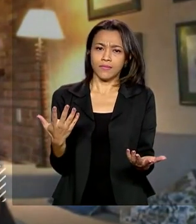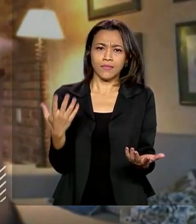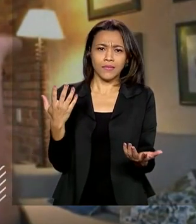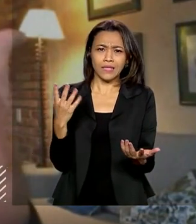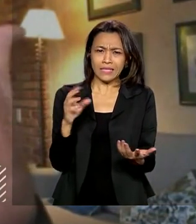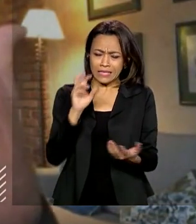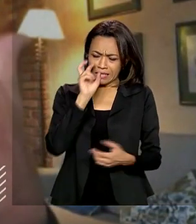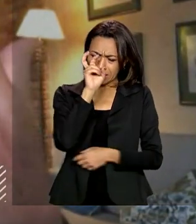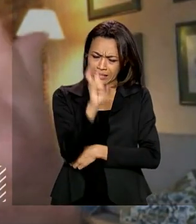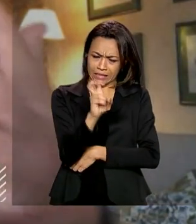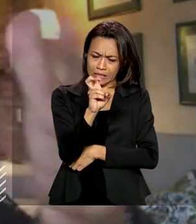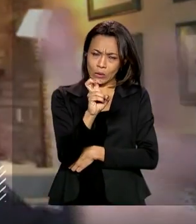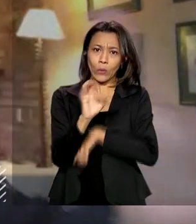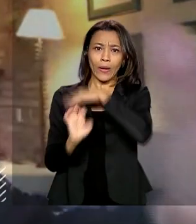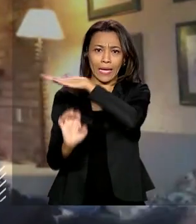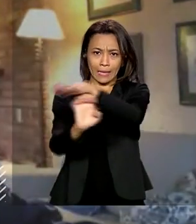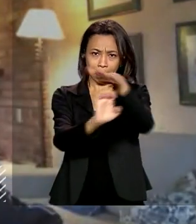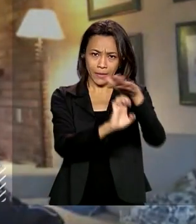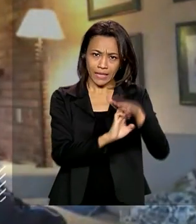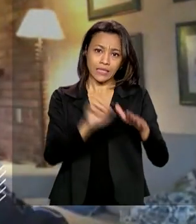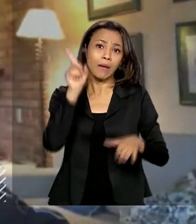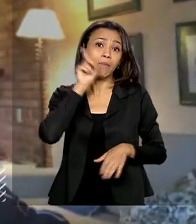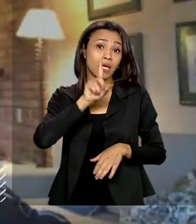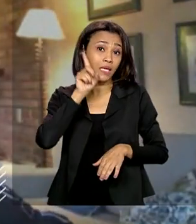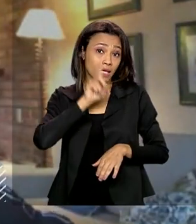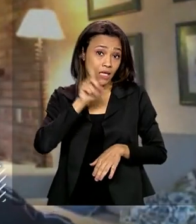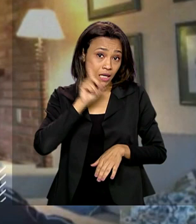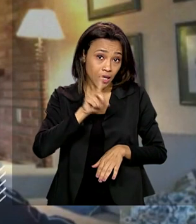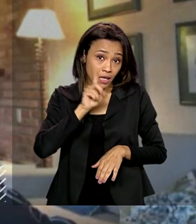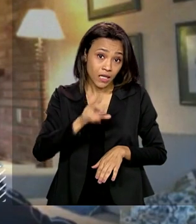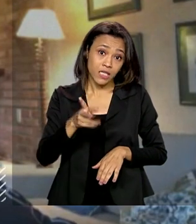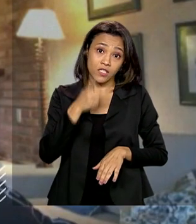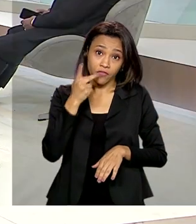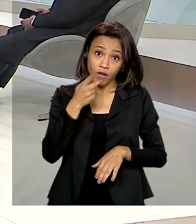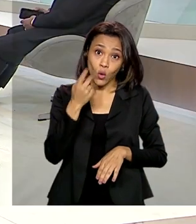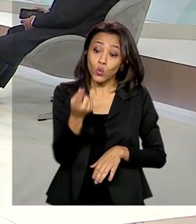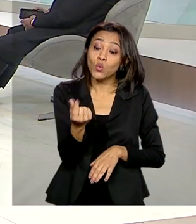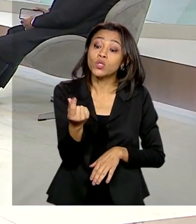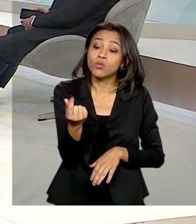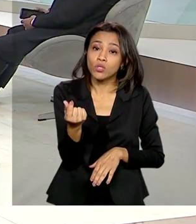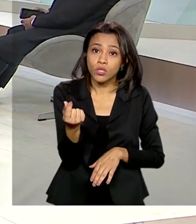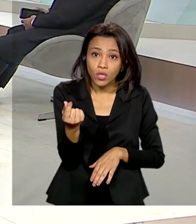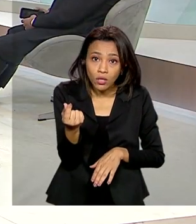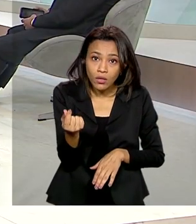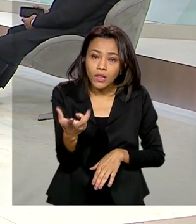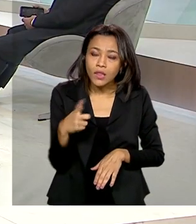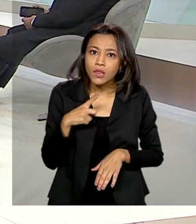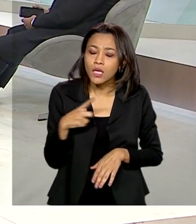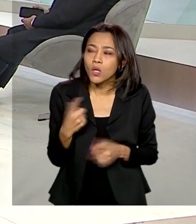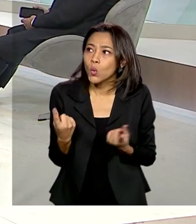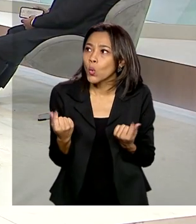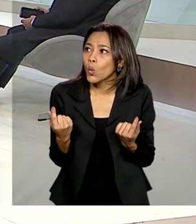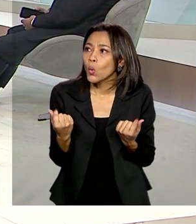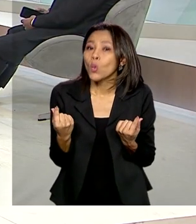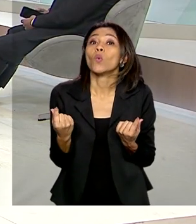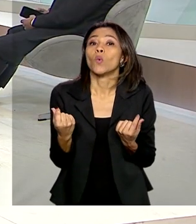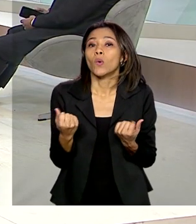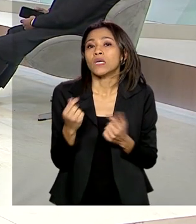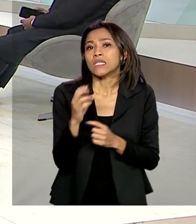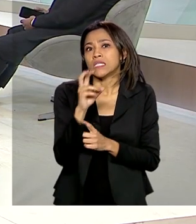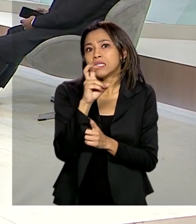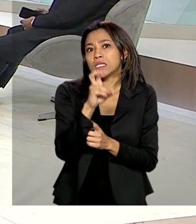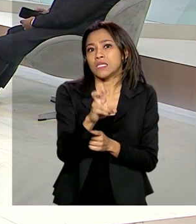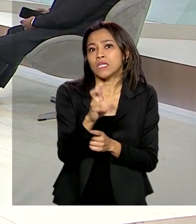cinco empresas americanas acabam de declarar os seus valores. Elas têm um patrimônio de 5